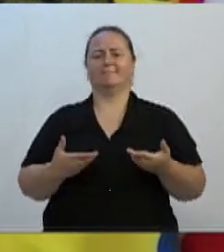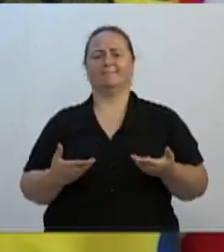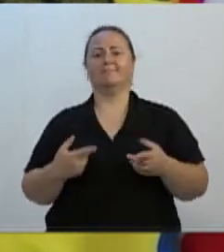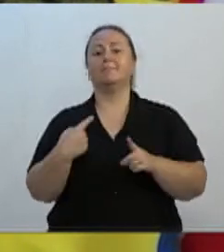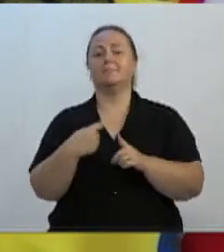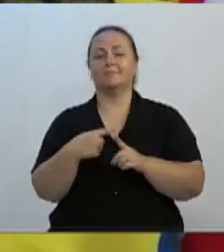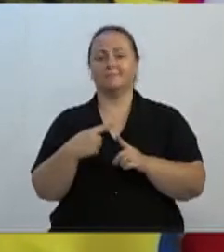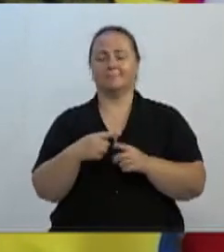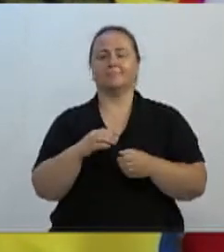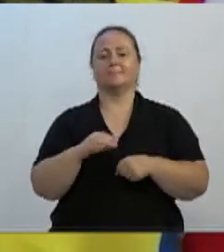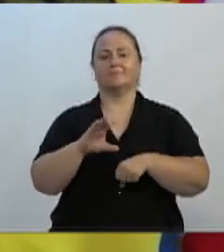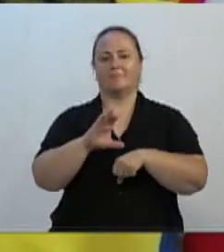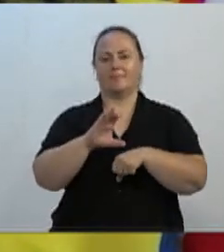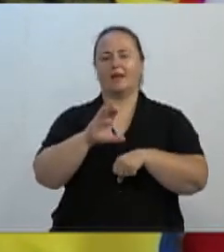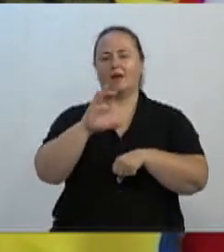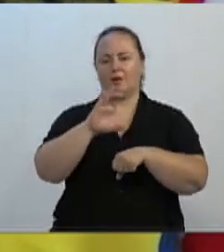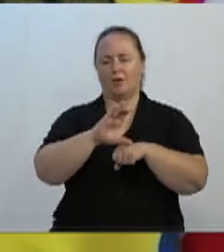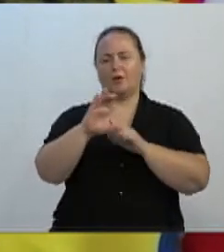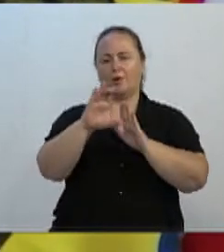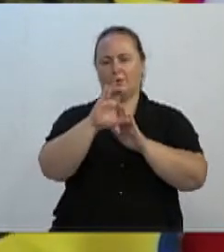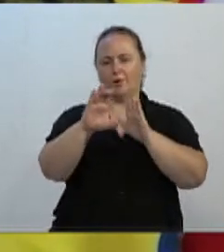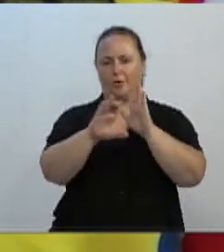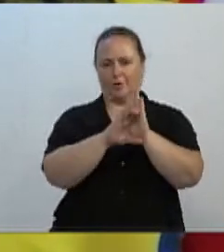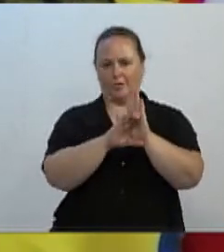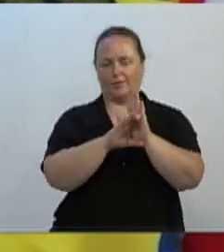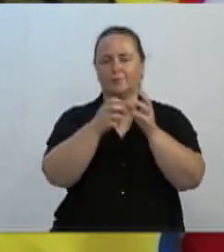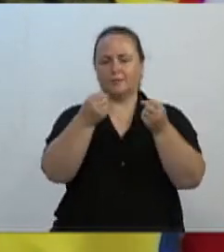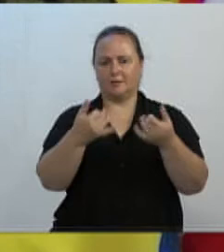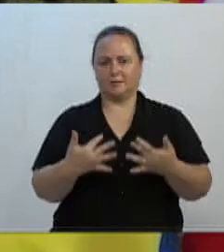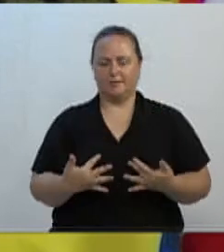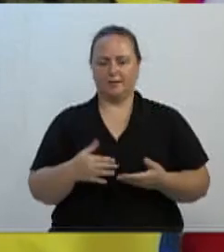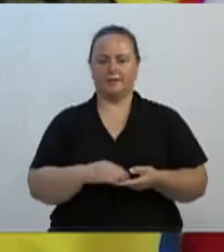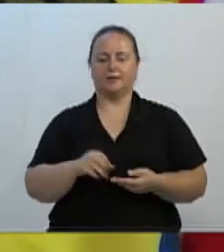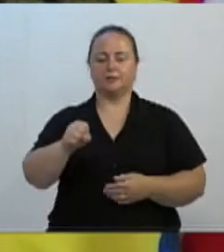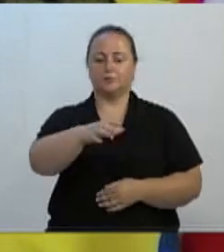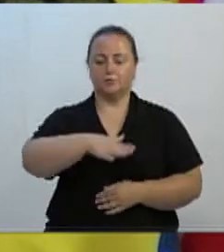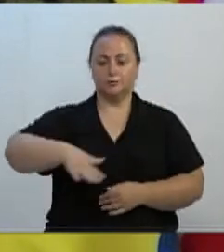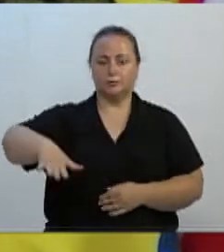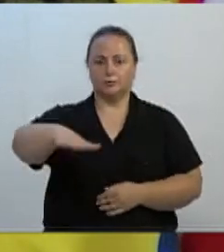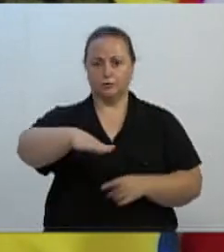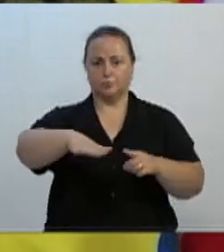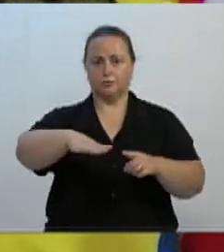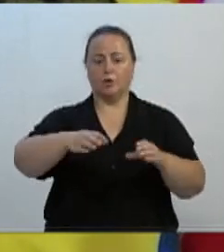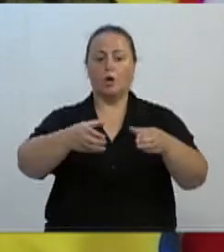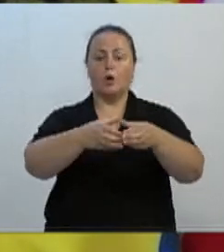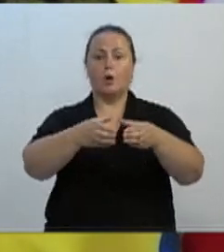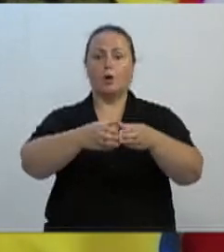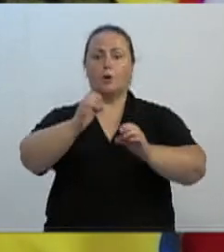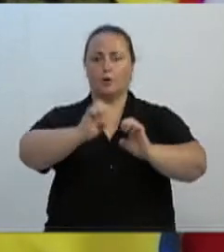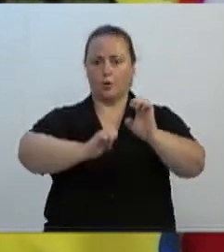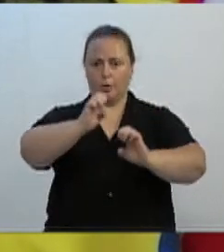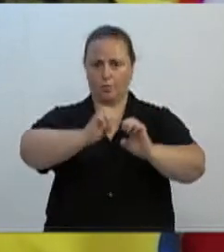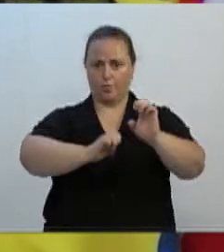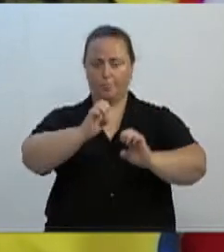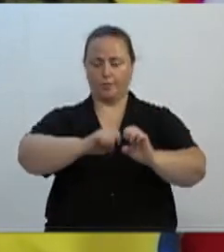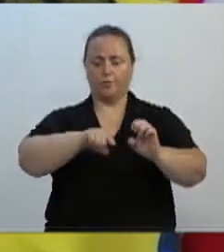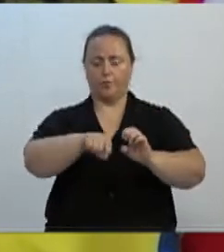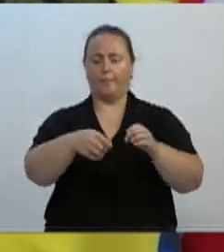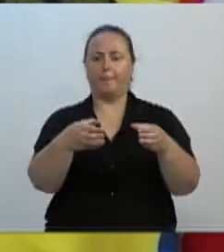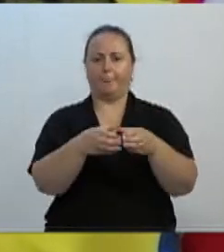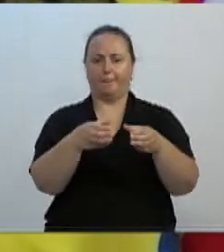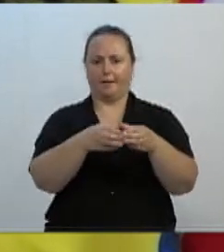Código Civil, lá no artigo 983, diz o quê? A sociedade empresária deve, aquela que é